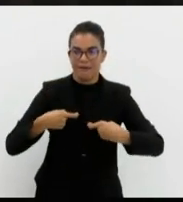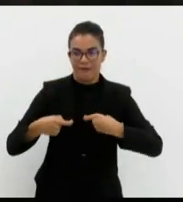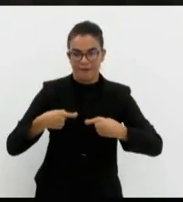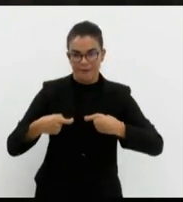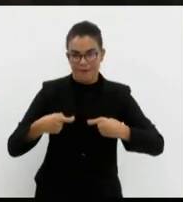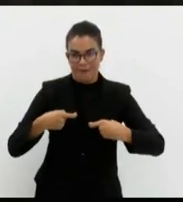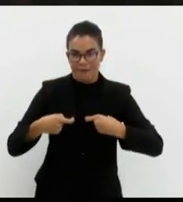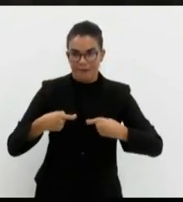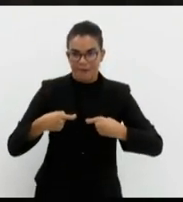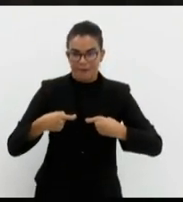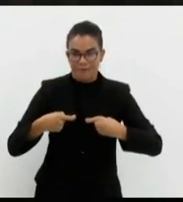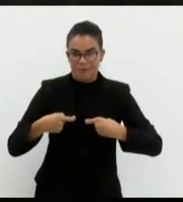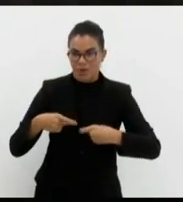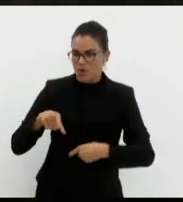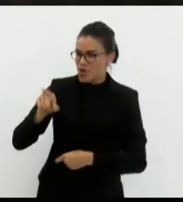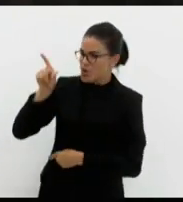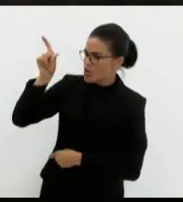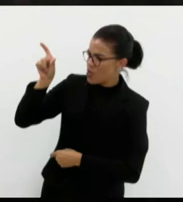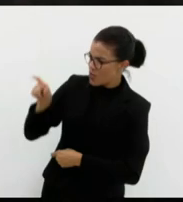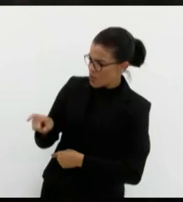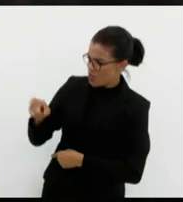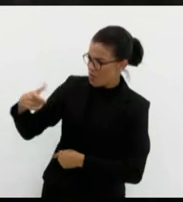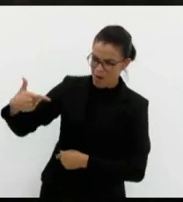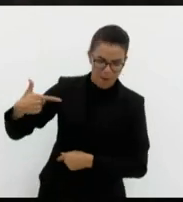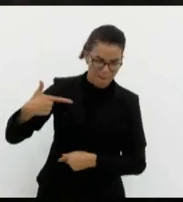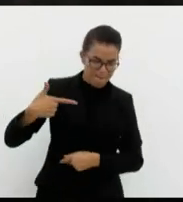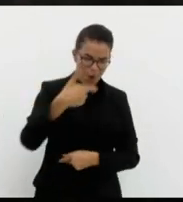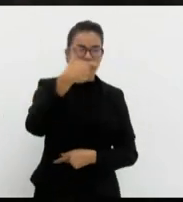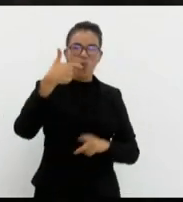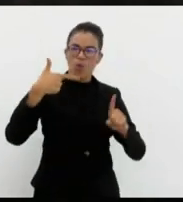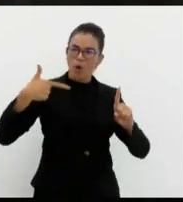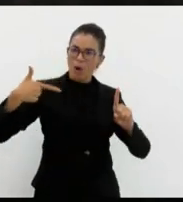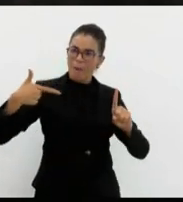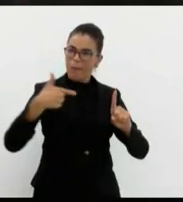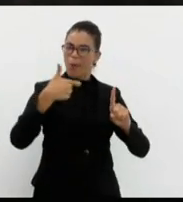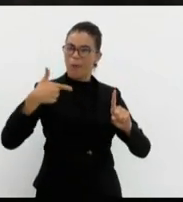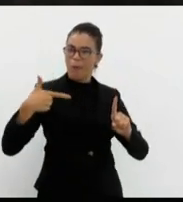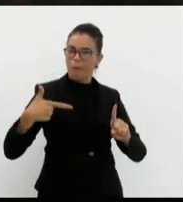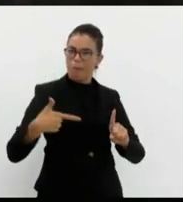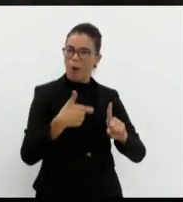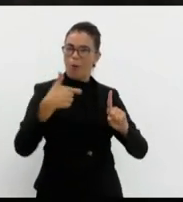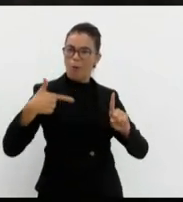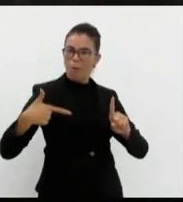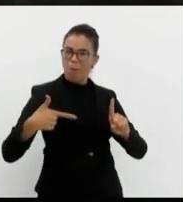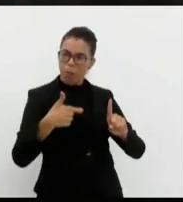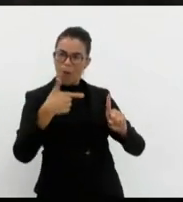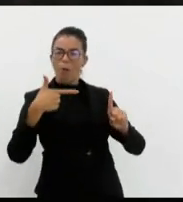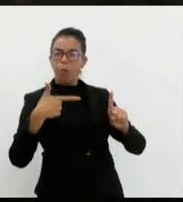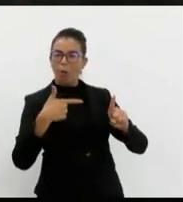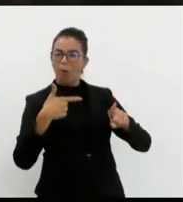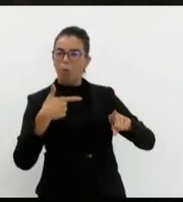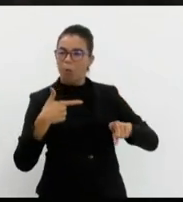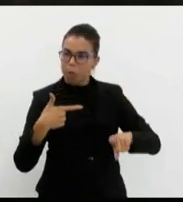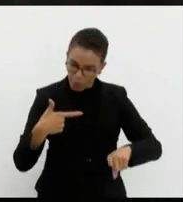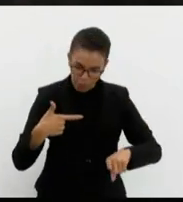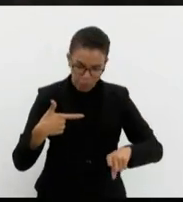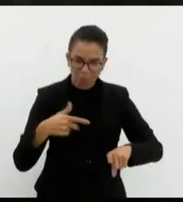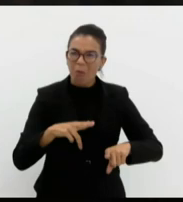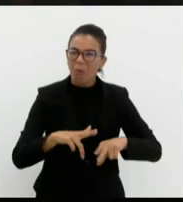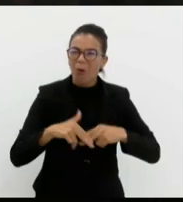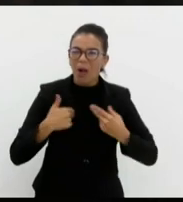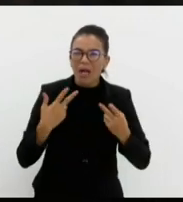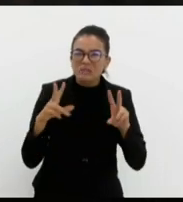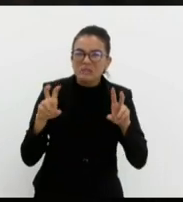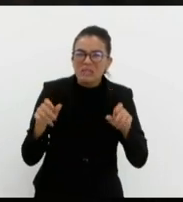Um semelhante matar o outro por motivos todos torpes, porque